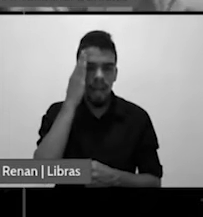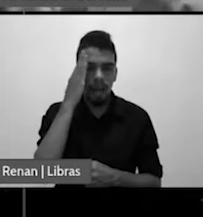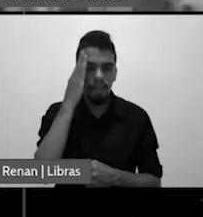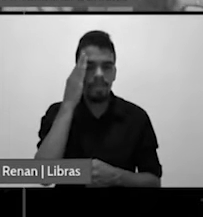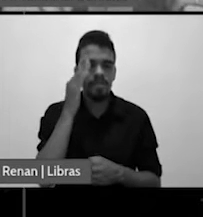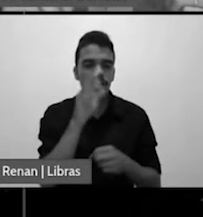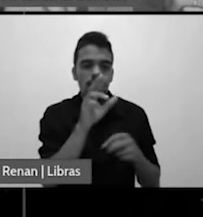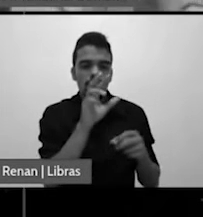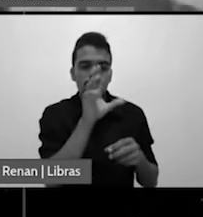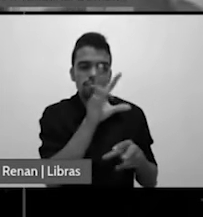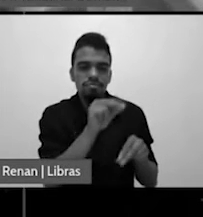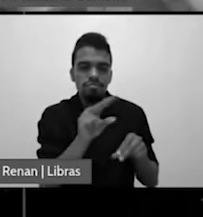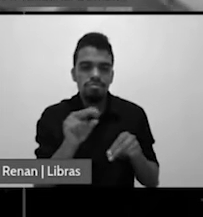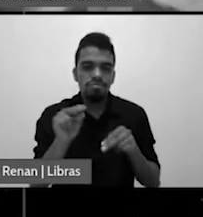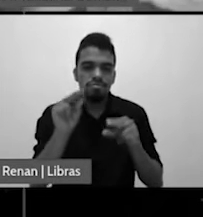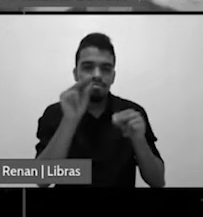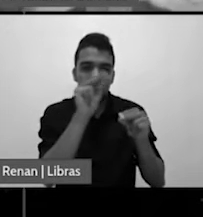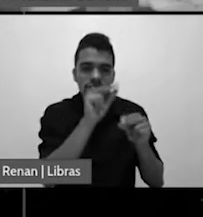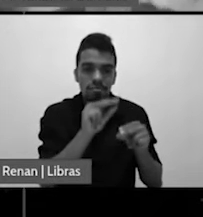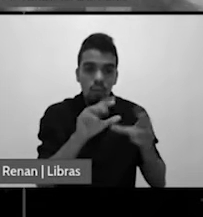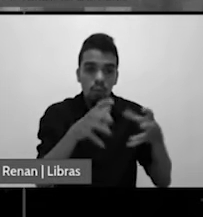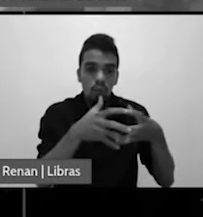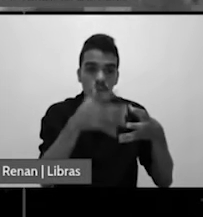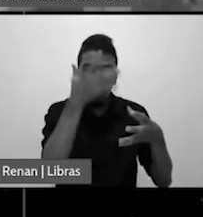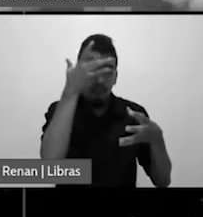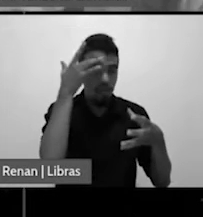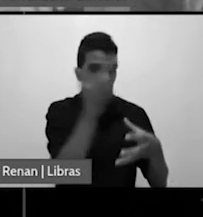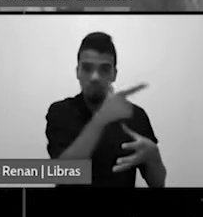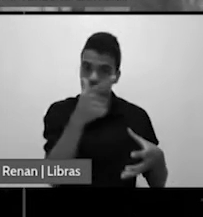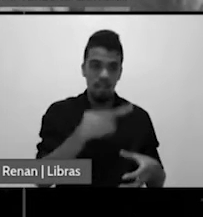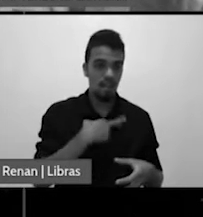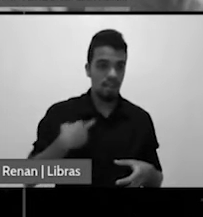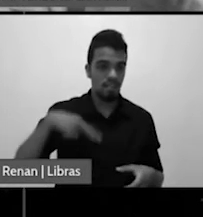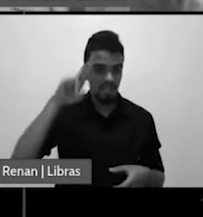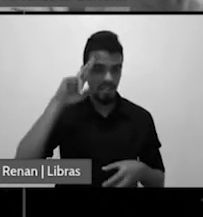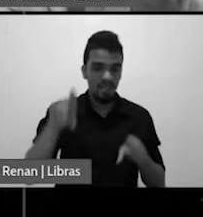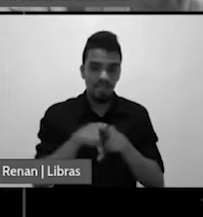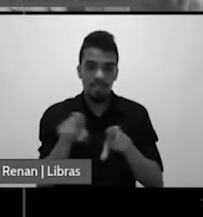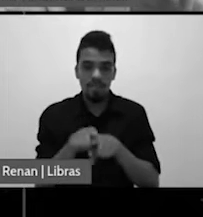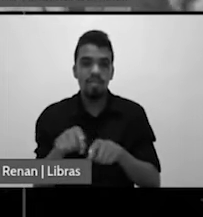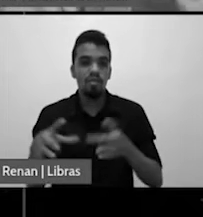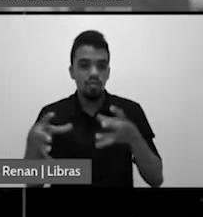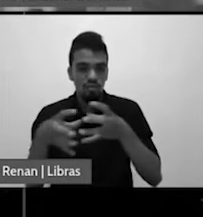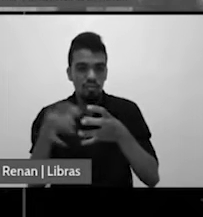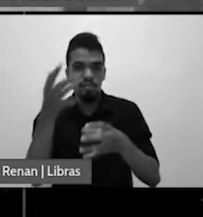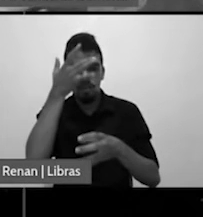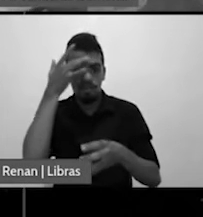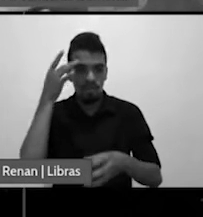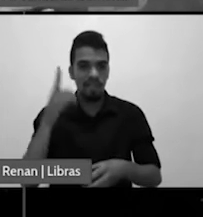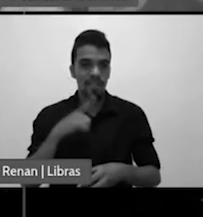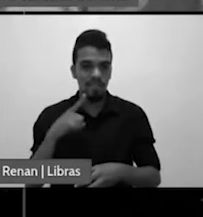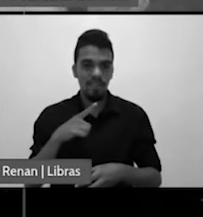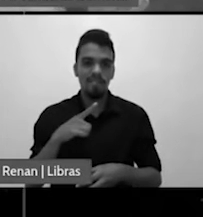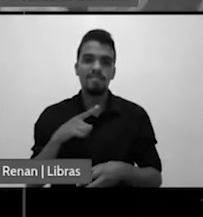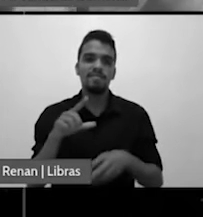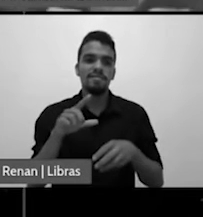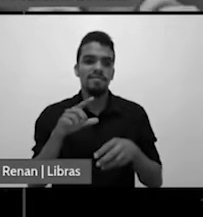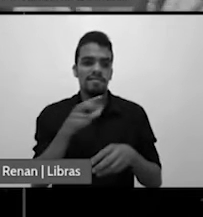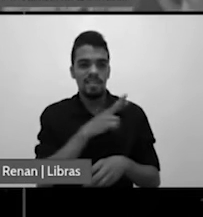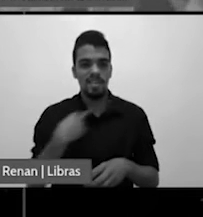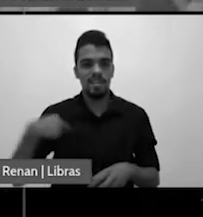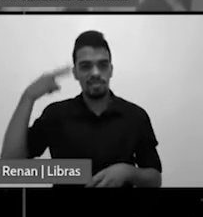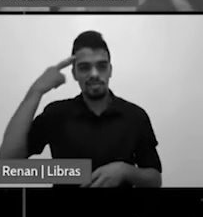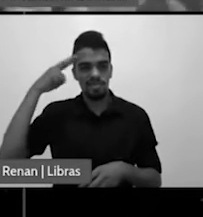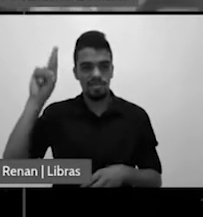argumenta nesta encíclica com base no relato da criação que Deus foi quem estabeleceu o dia de